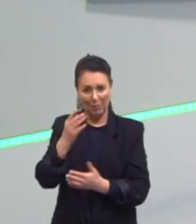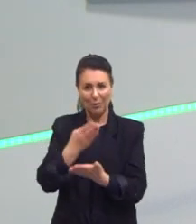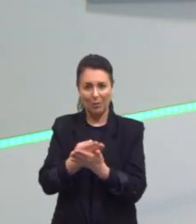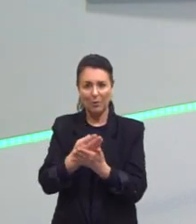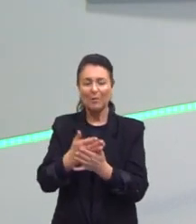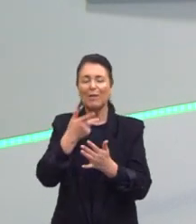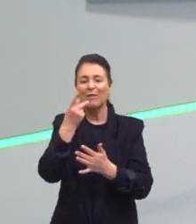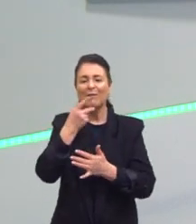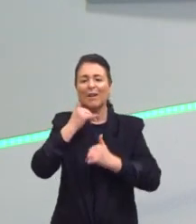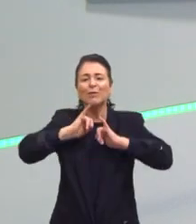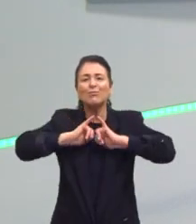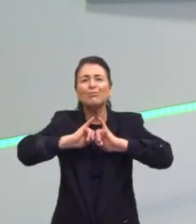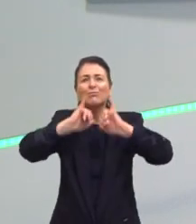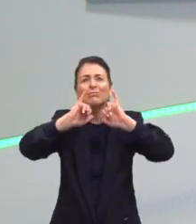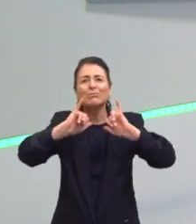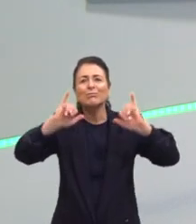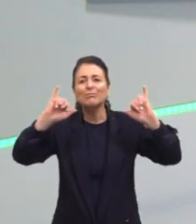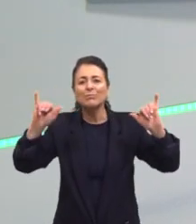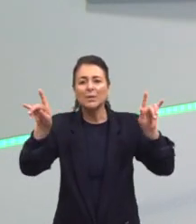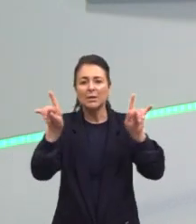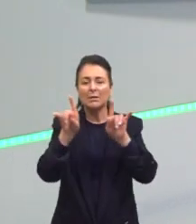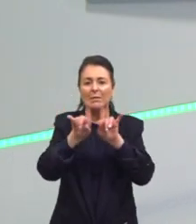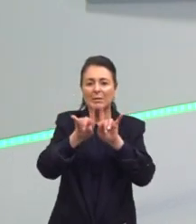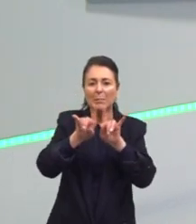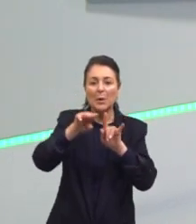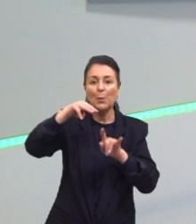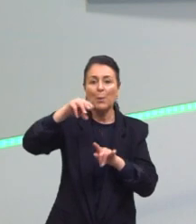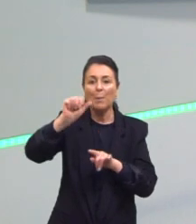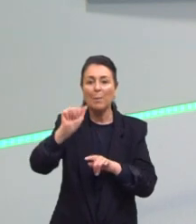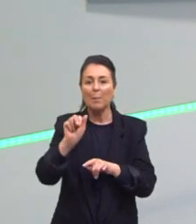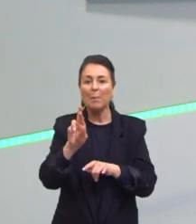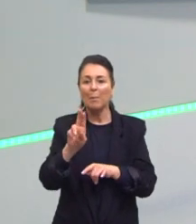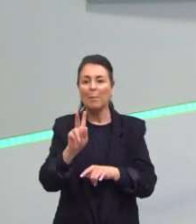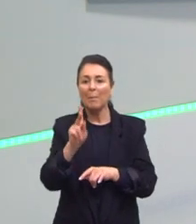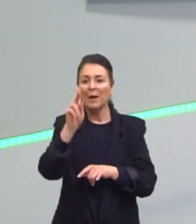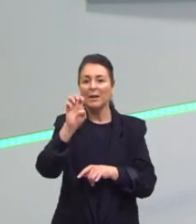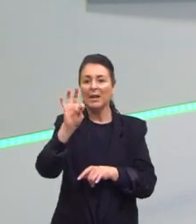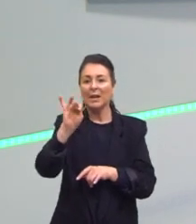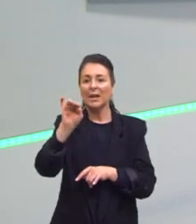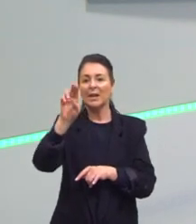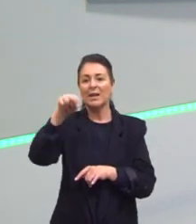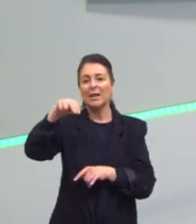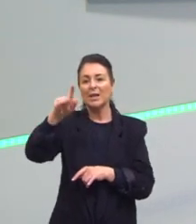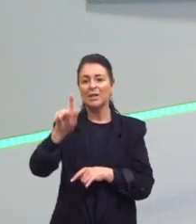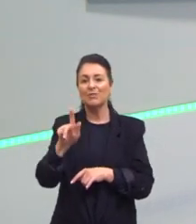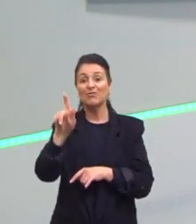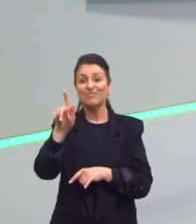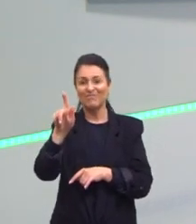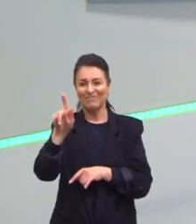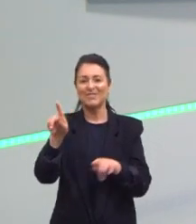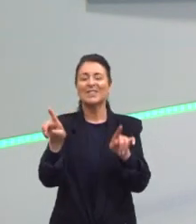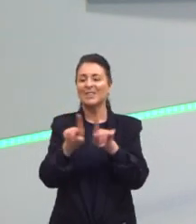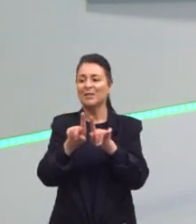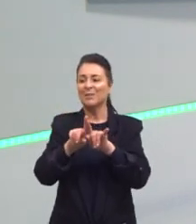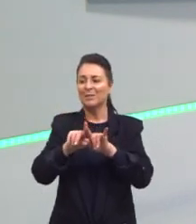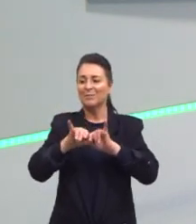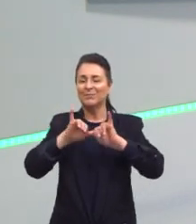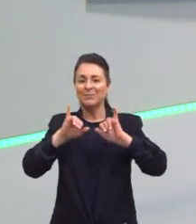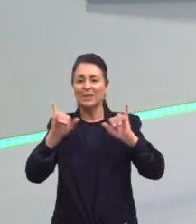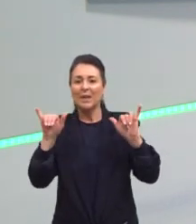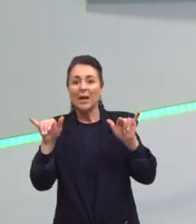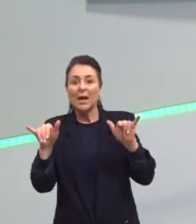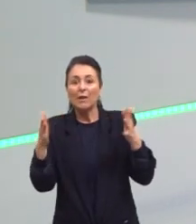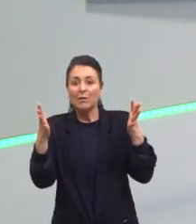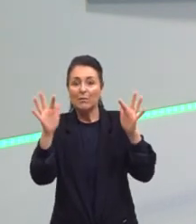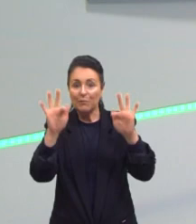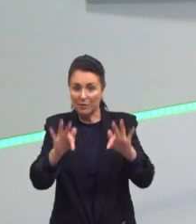propaganda Sobre marketing E eu acho Que ela é Bem interessante Eu não quero Atropelar as coisas Com vocês Eu vou encerrar